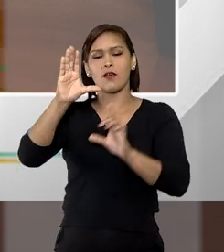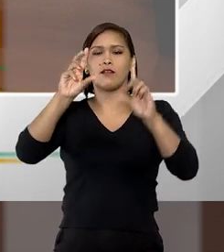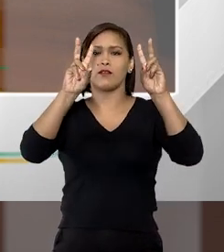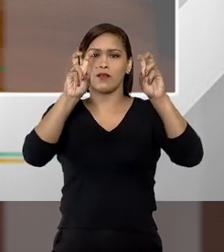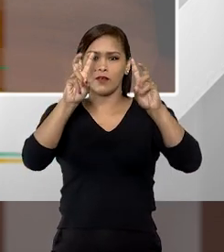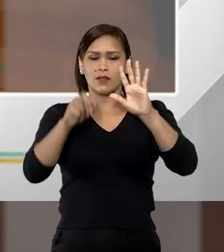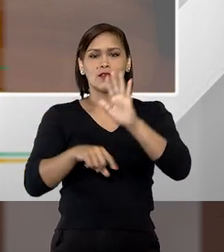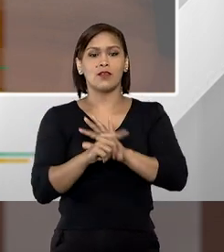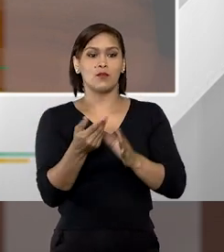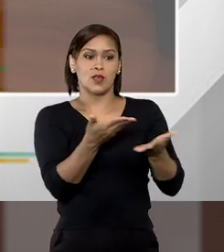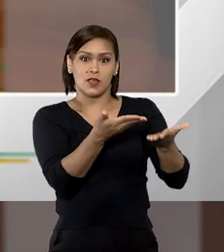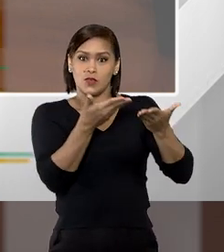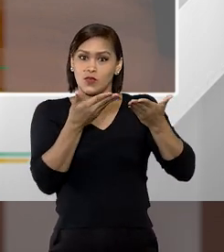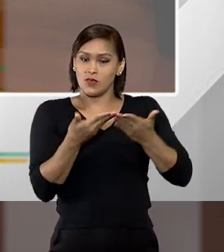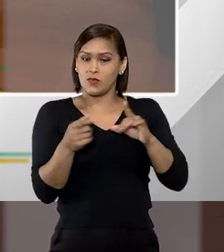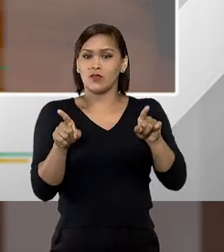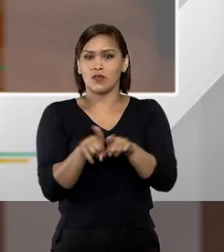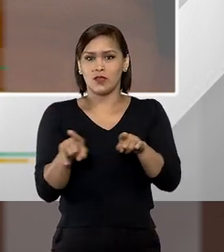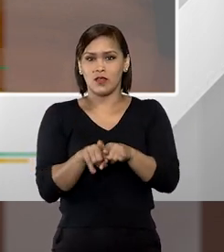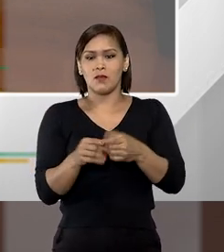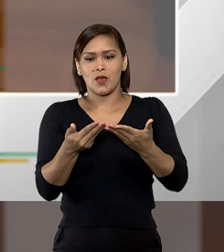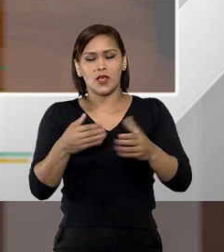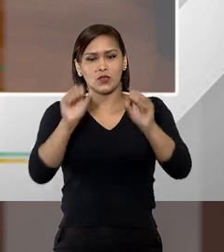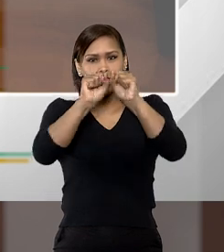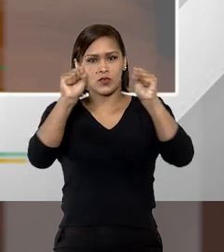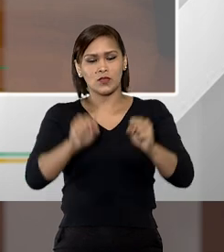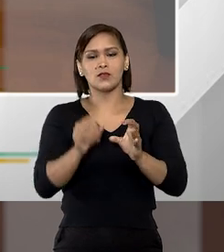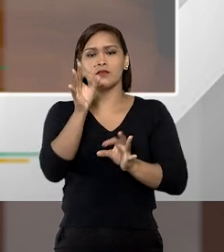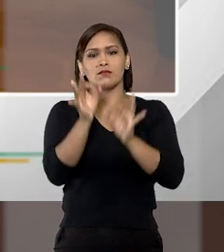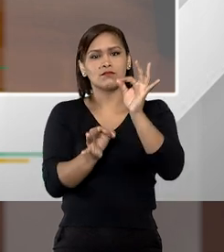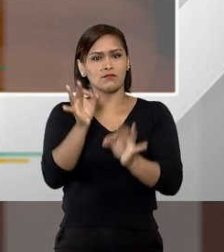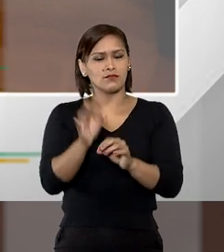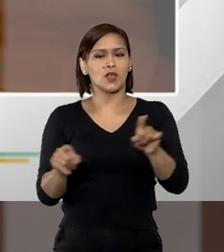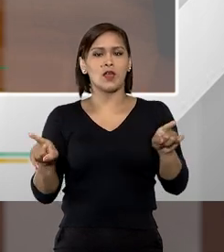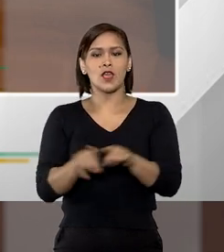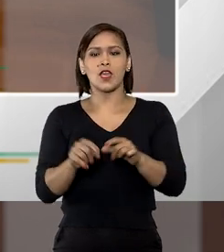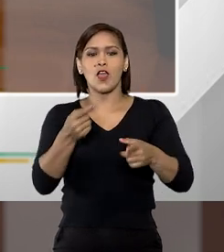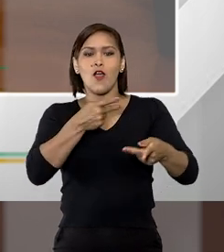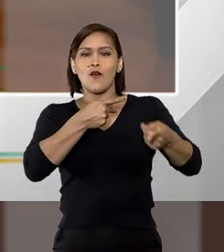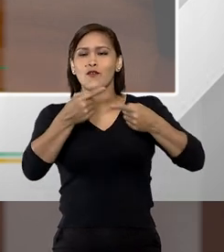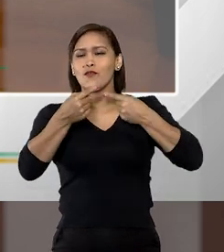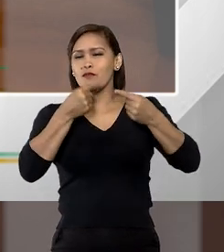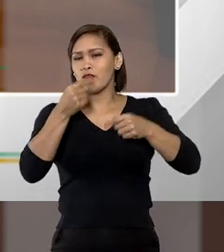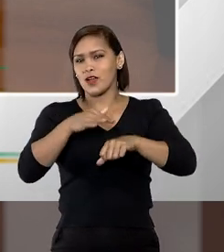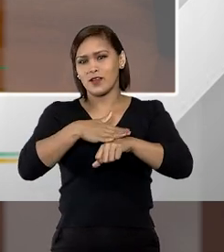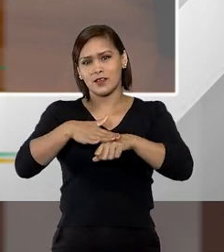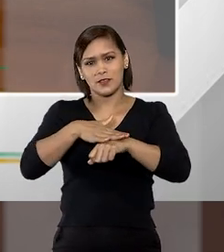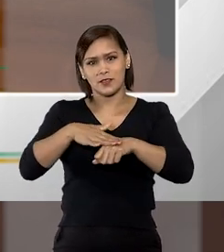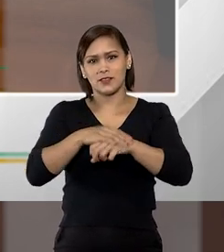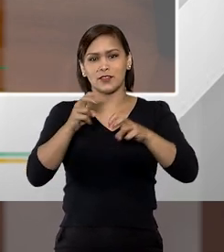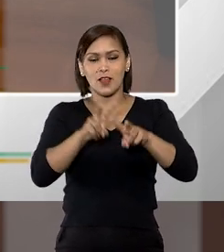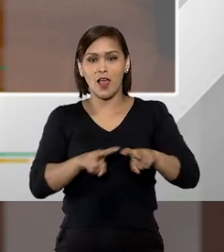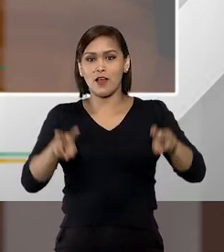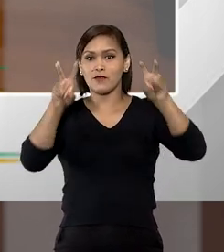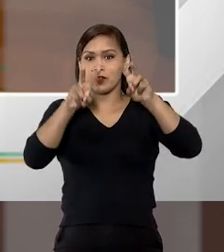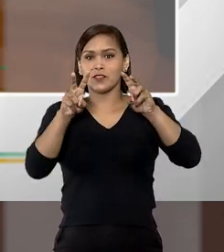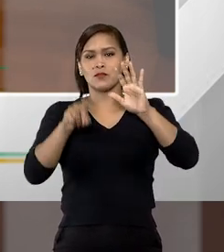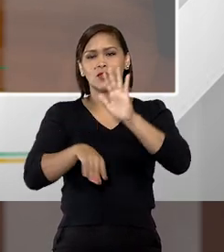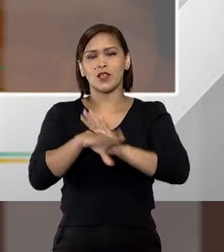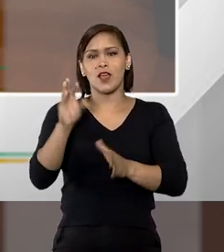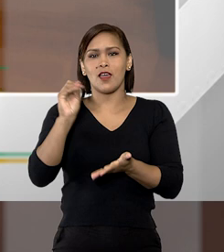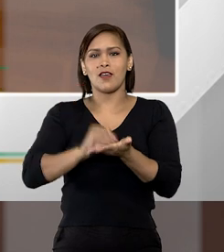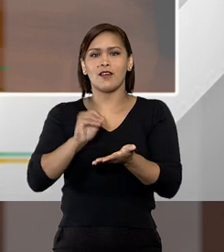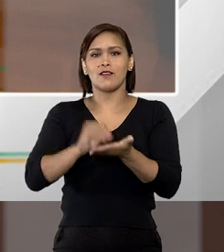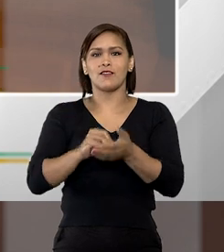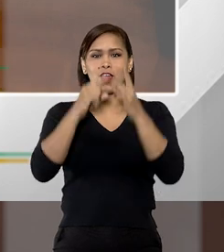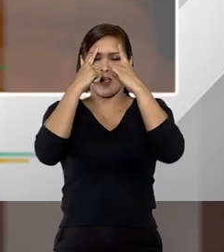e isso trouxe também dentro do sistema jurídico mais discussões sobre a visibilidade e a invisibilidade